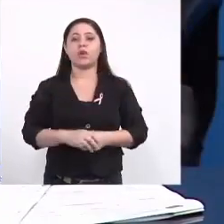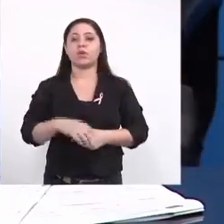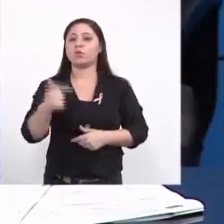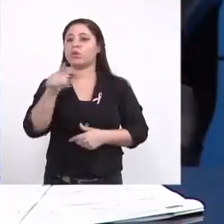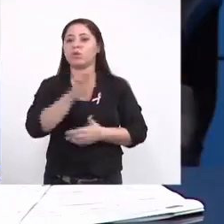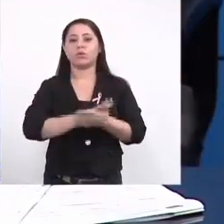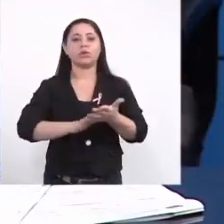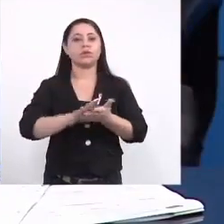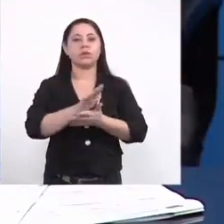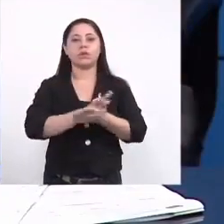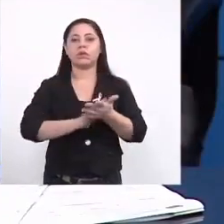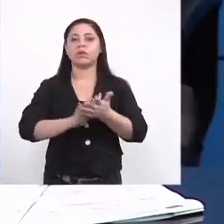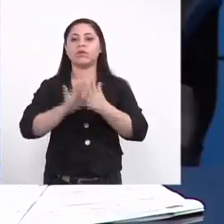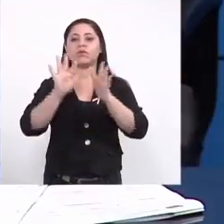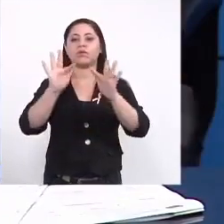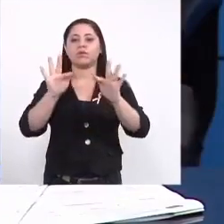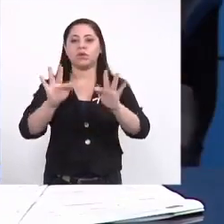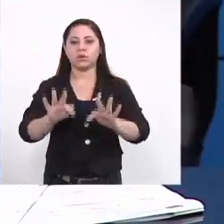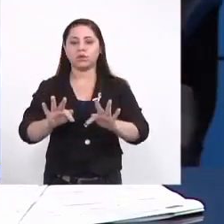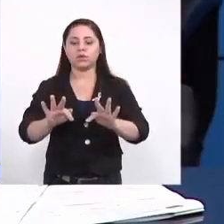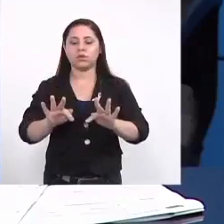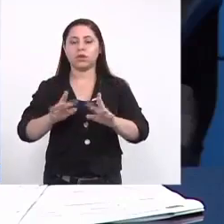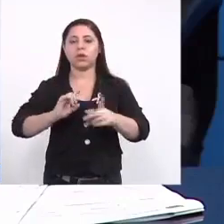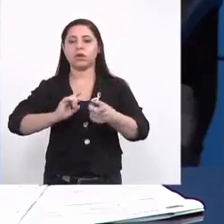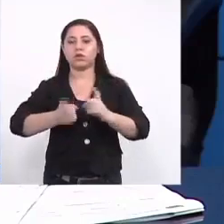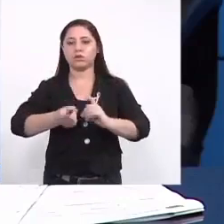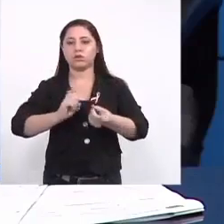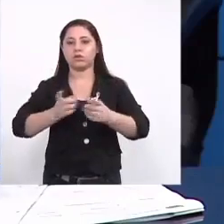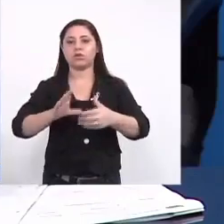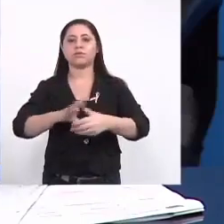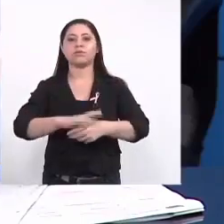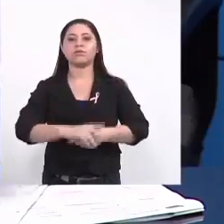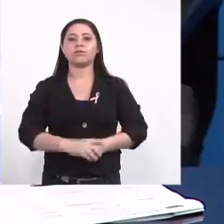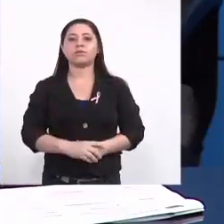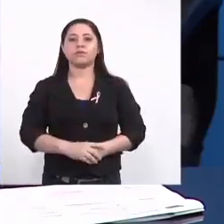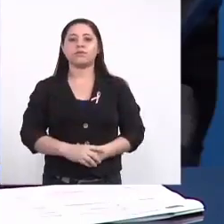havendo mais nada a tratar declaro encerrada presente reunião